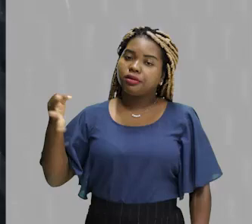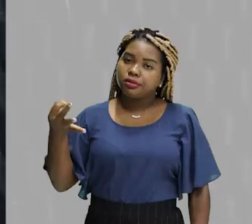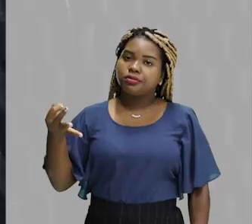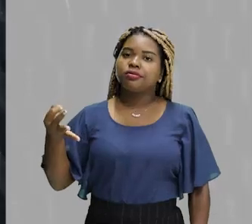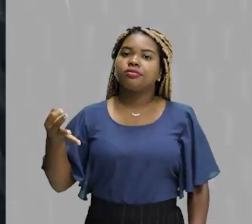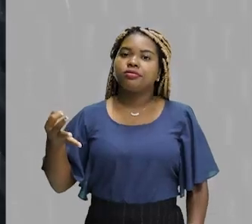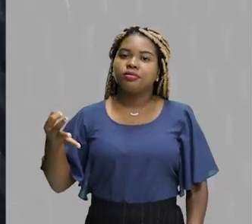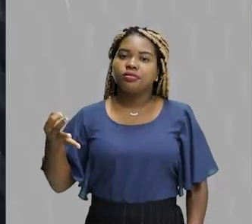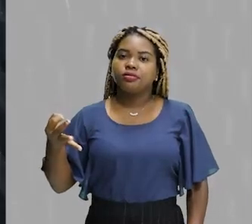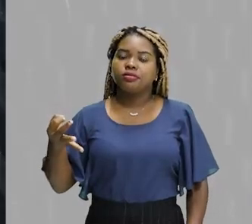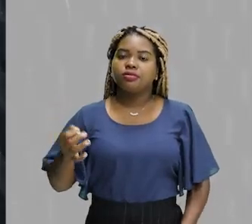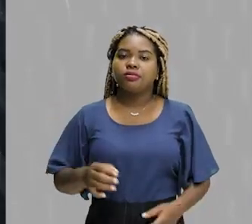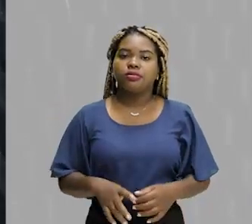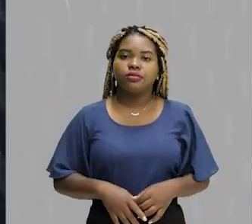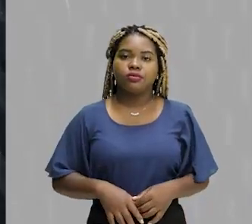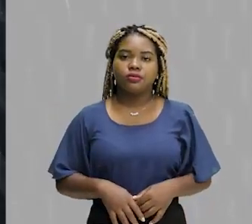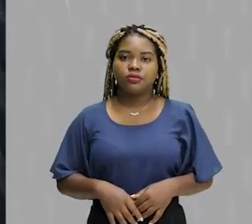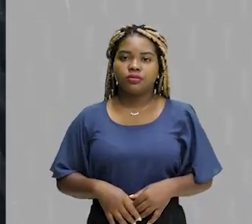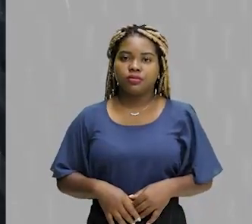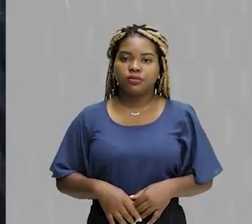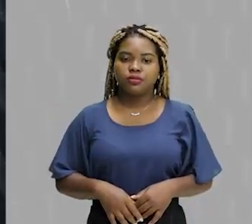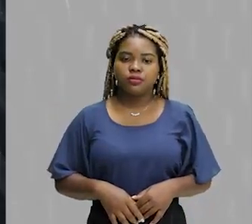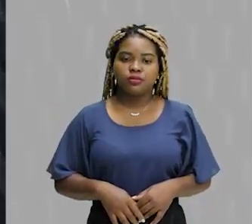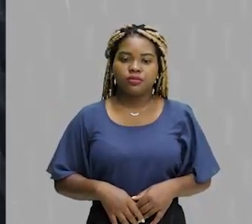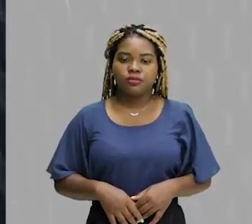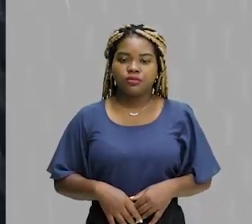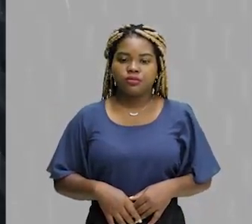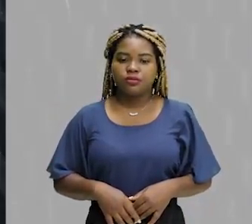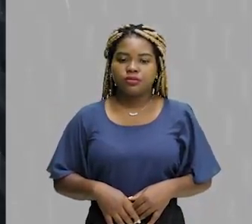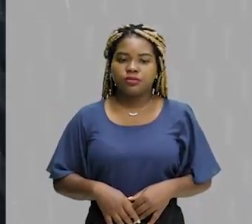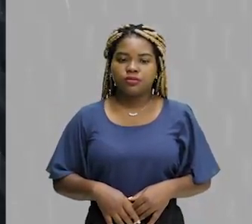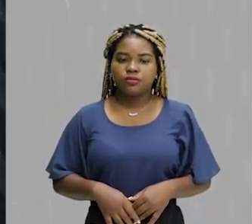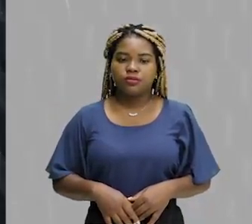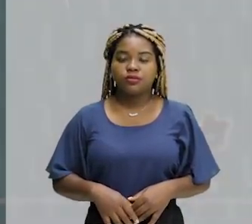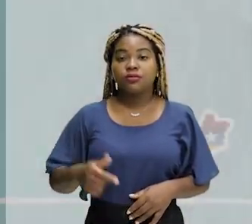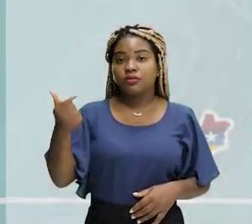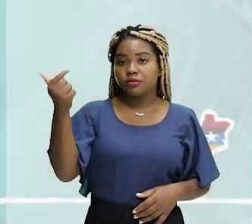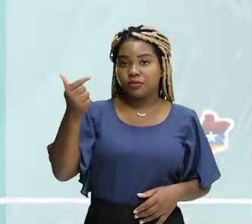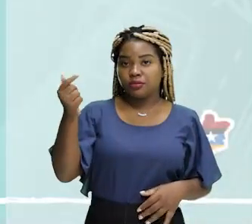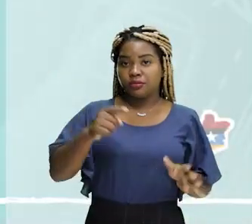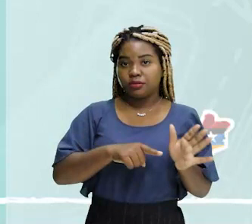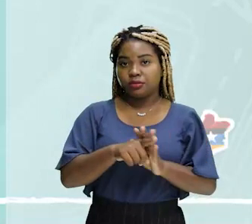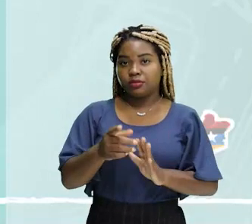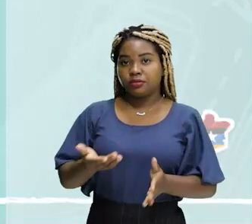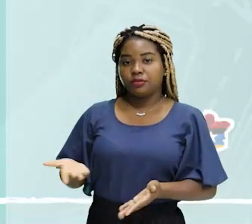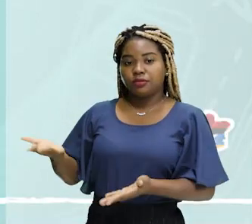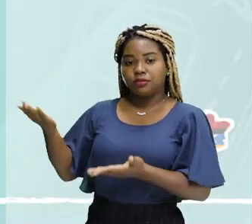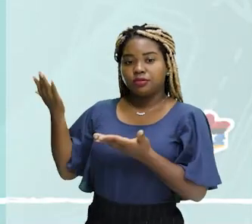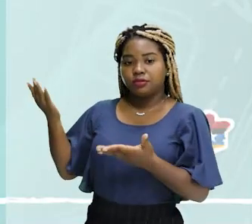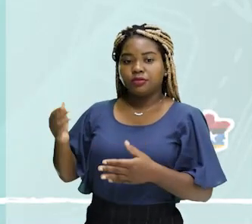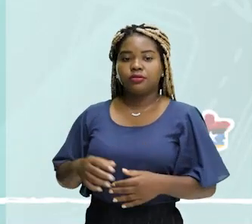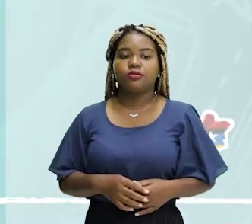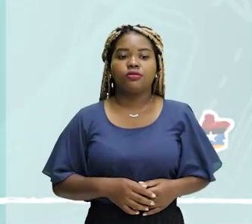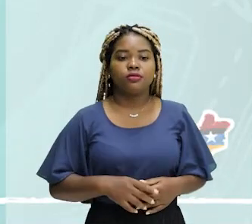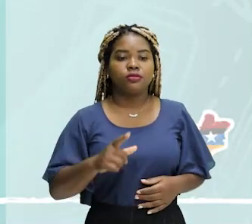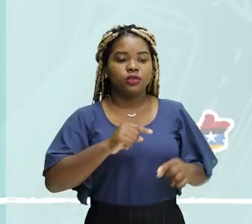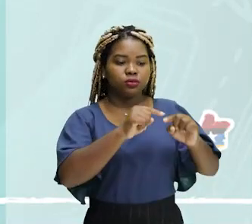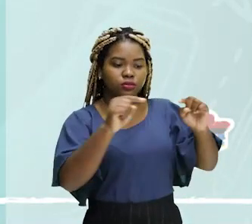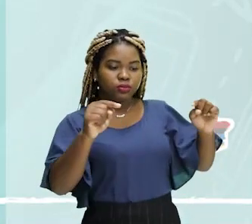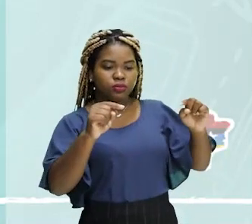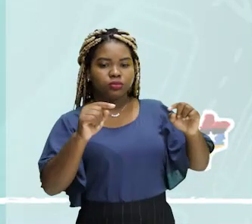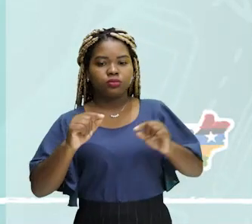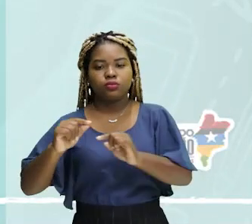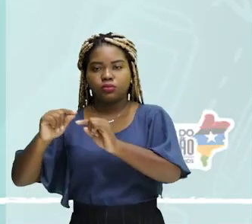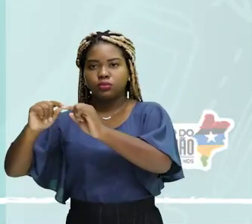como a nossa alternativa mais aprimorada. Marque aí letra E. Segunda questão. Complete as lacunas de acordo com